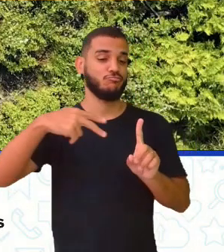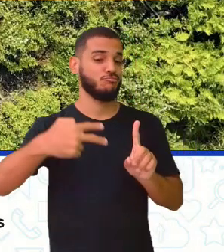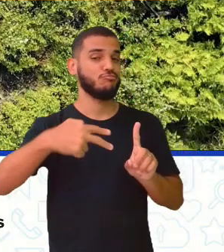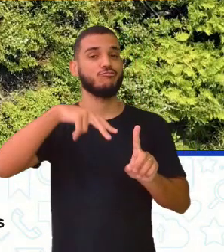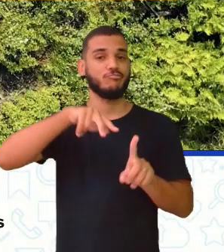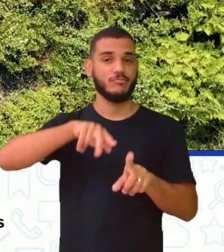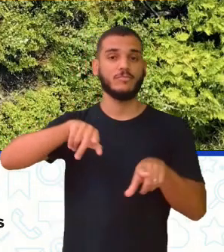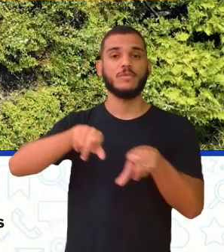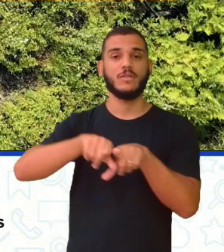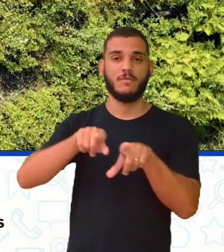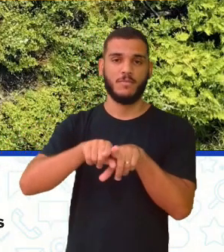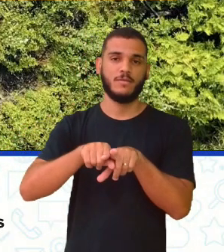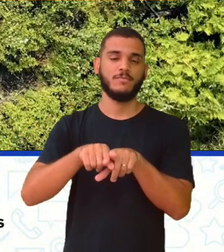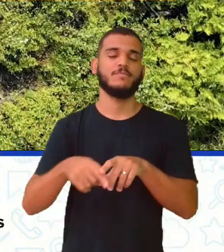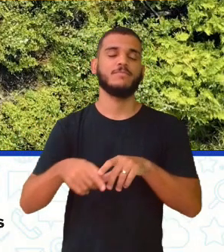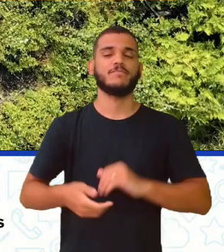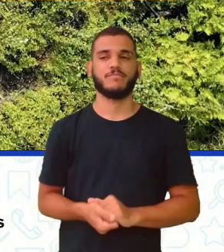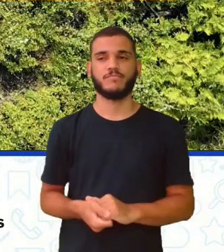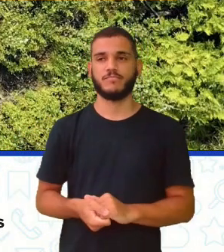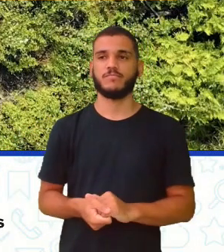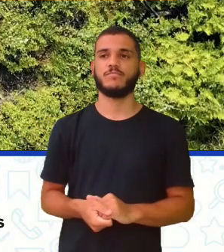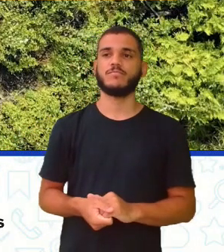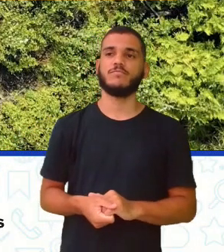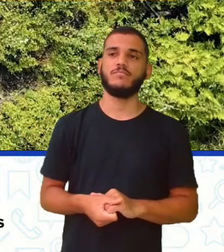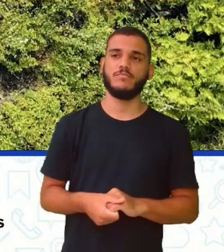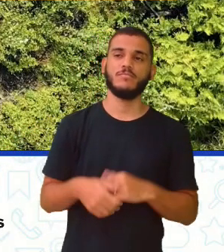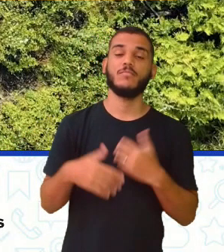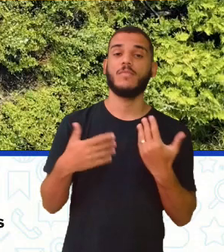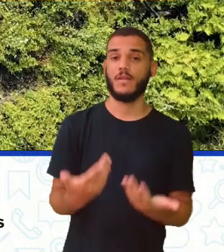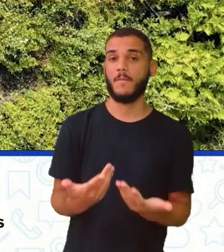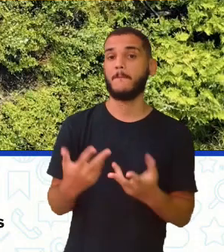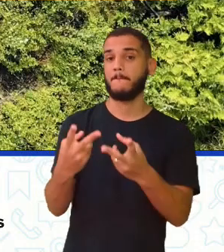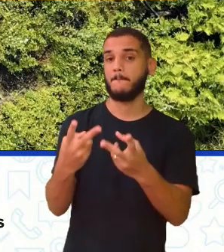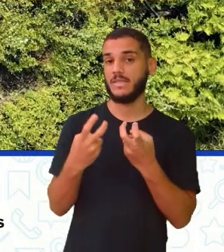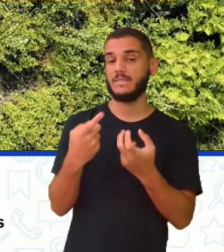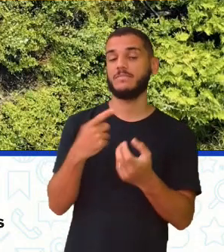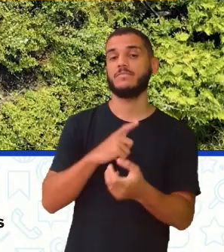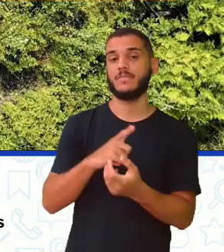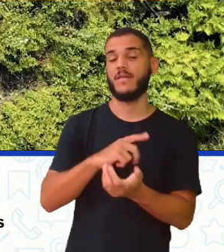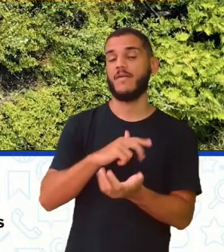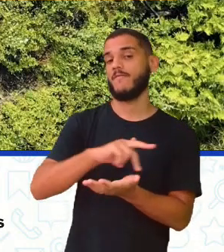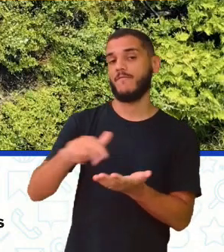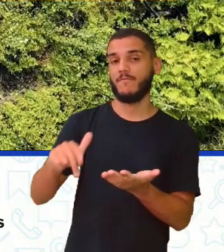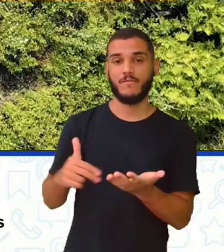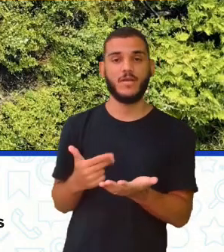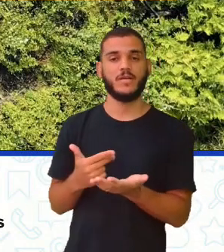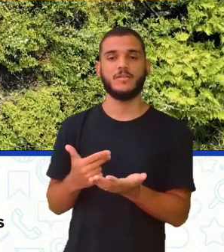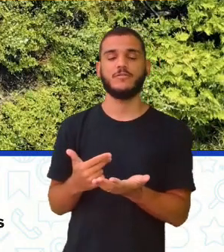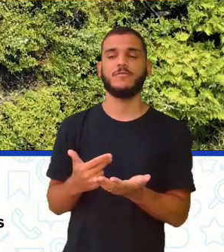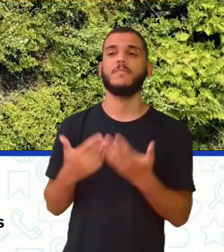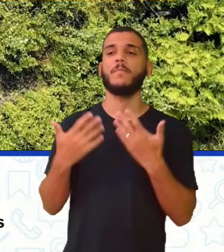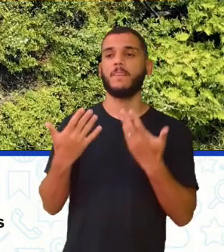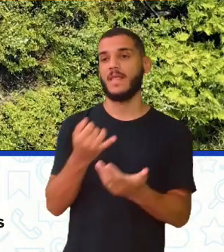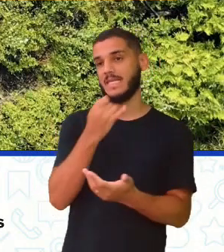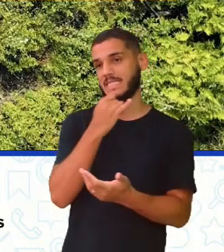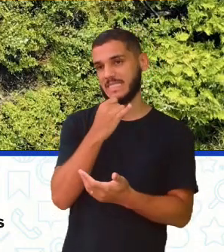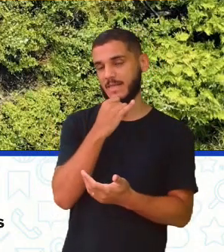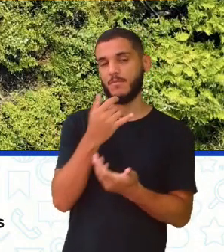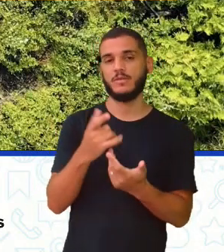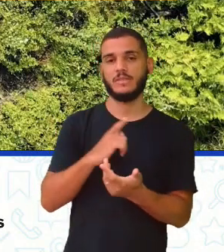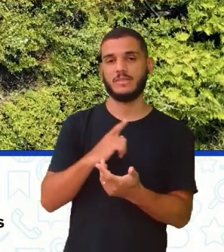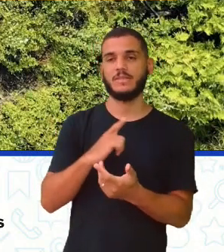como é o caso das